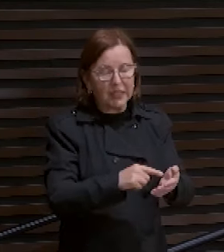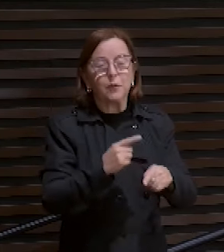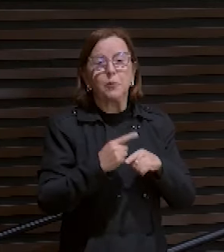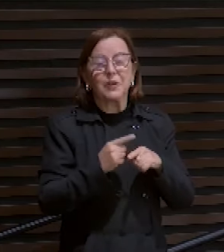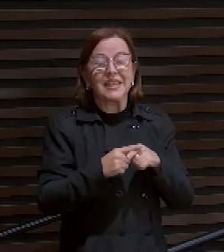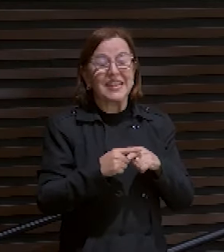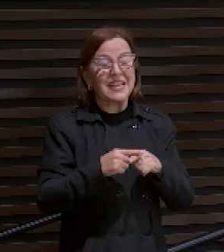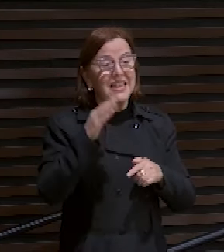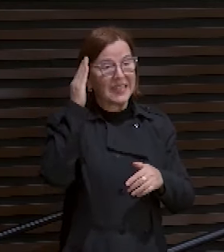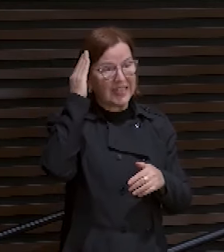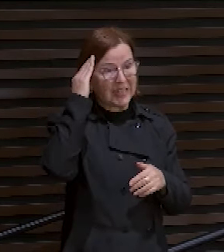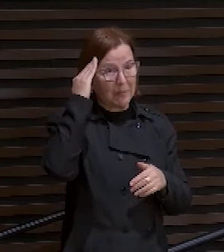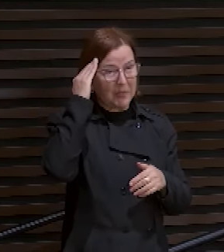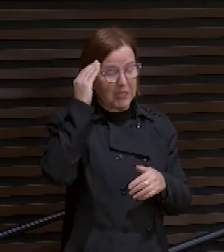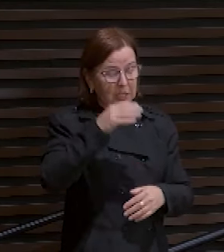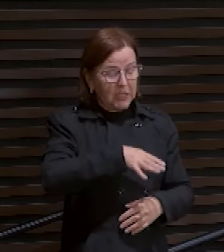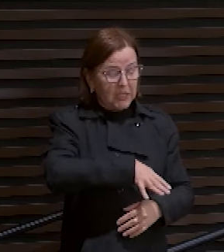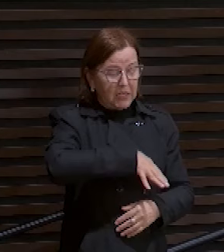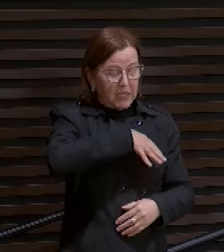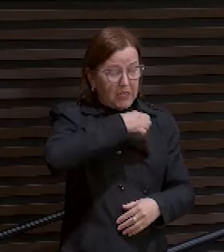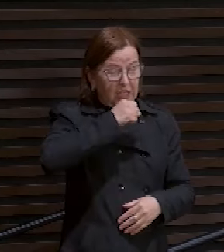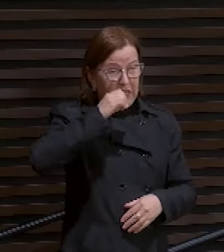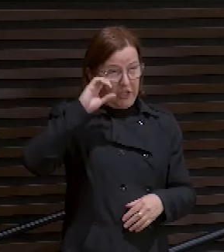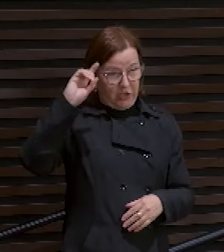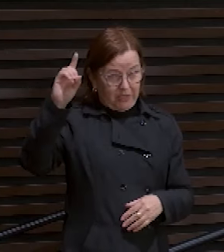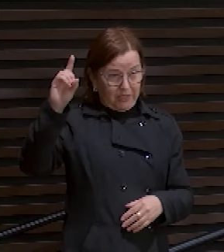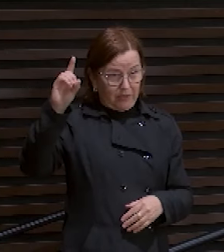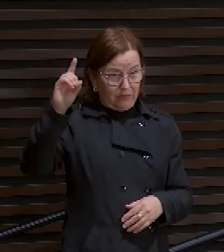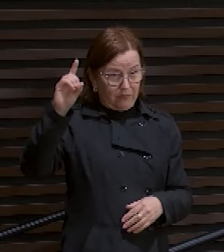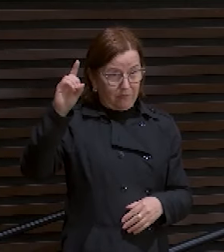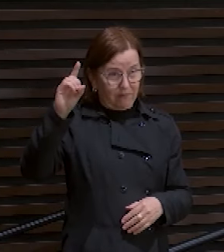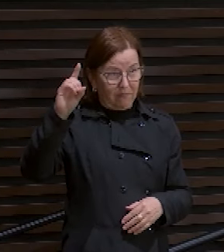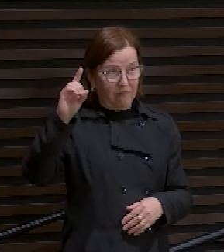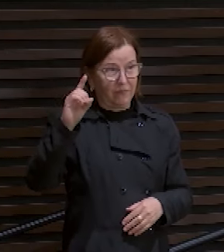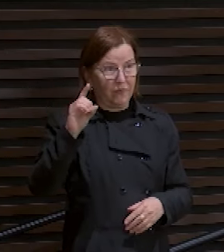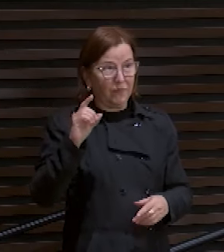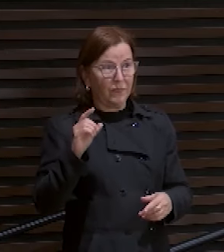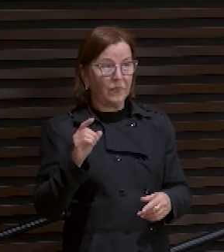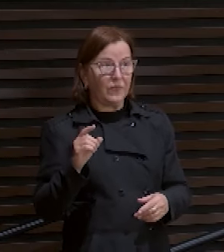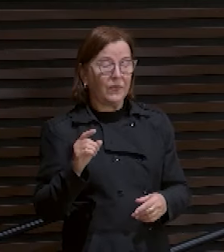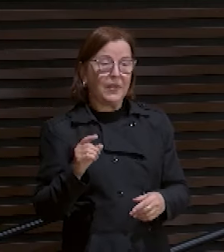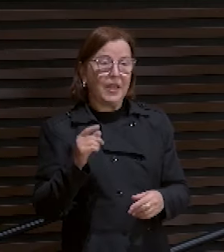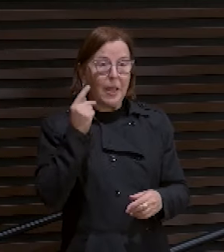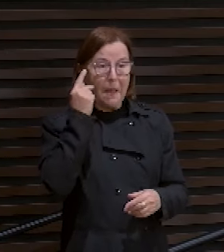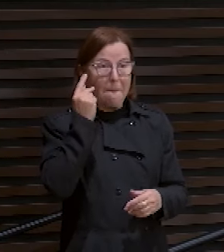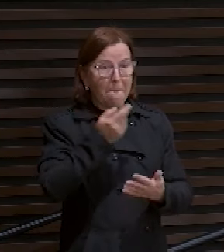a ira de Deus, que era para cair sobre essa congregação aqui, ia cair sobre ele.